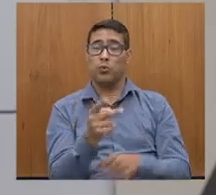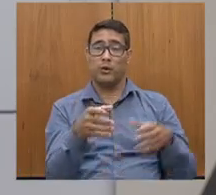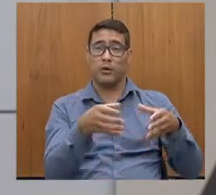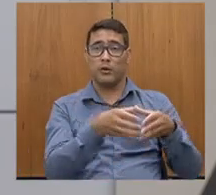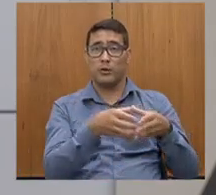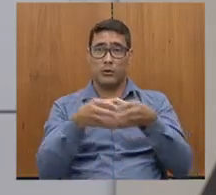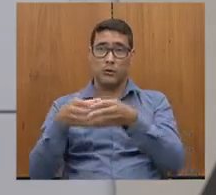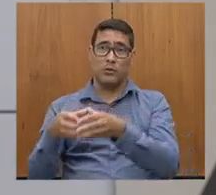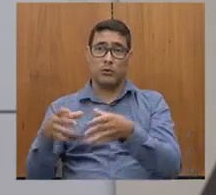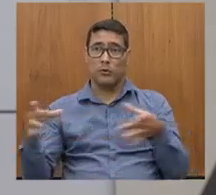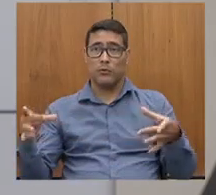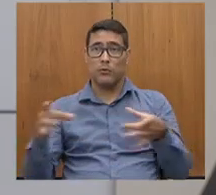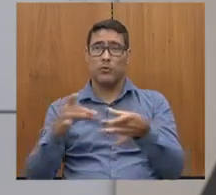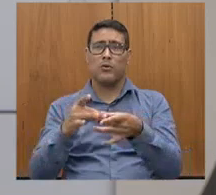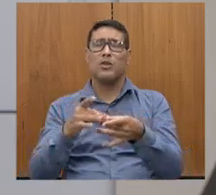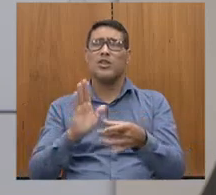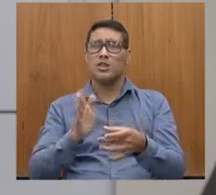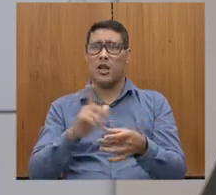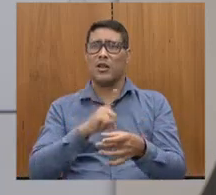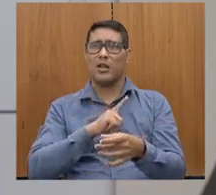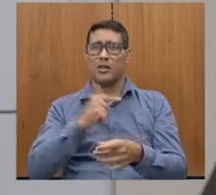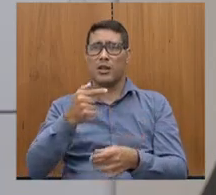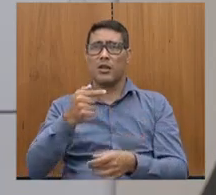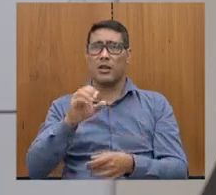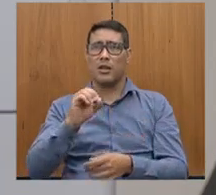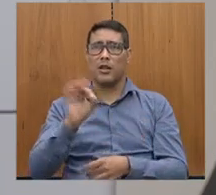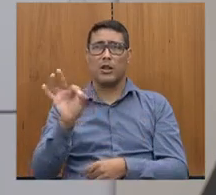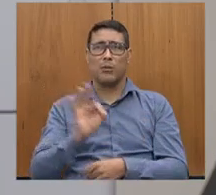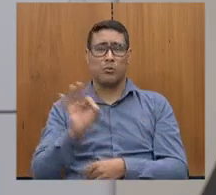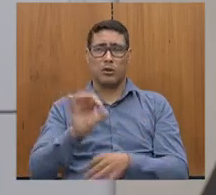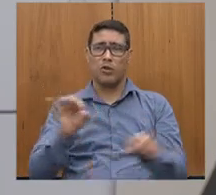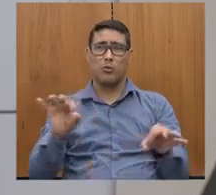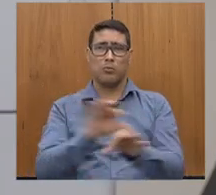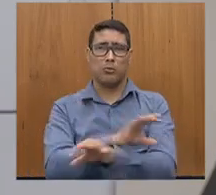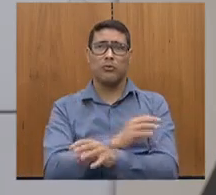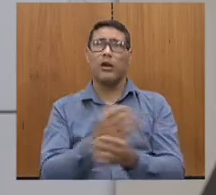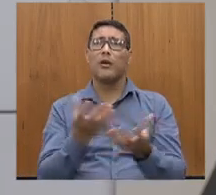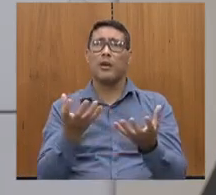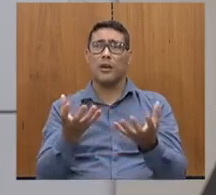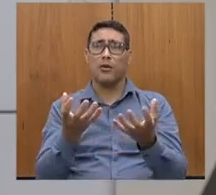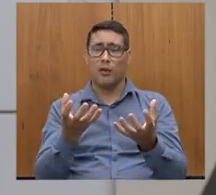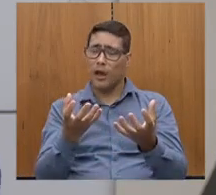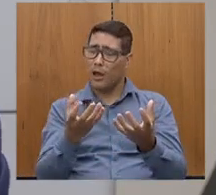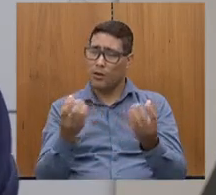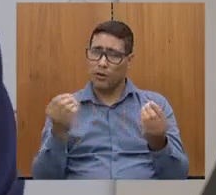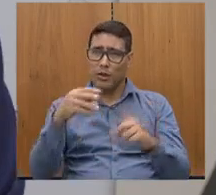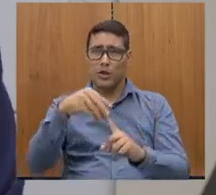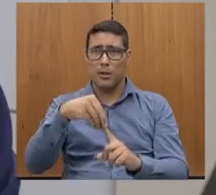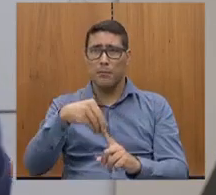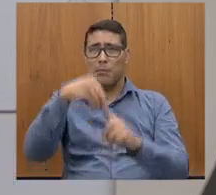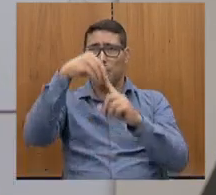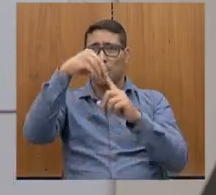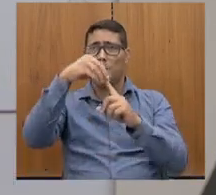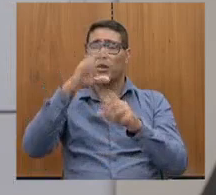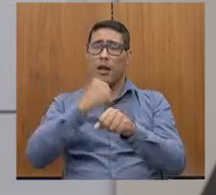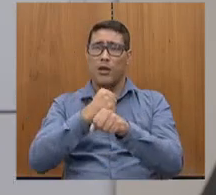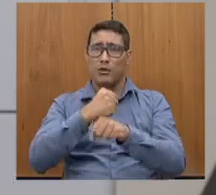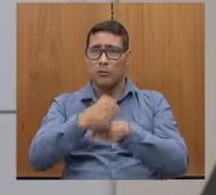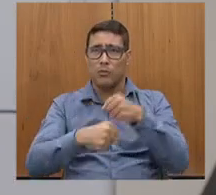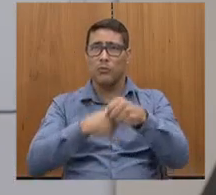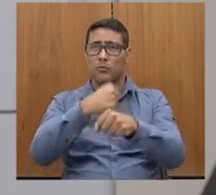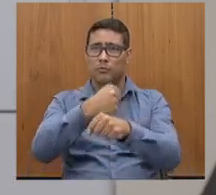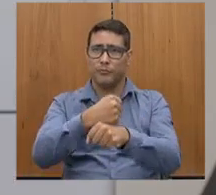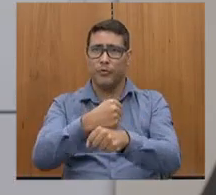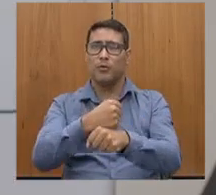70%, 70% pronta, nós gostaríamos que realmente entrasse agora nessa prioridade para o próximo ano a garantia do